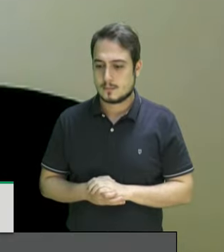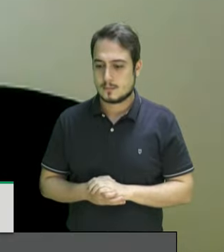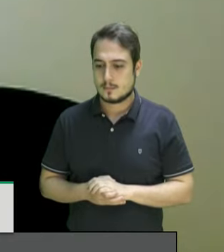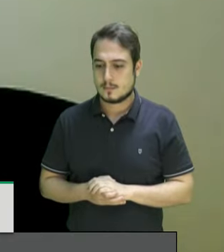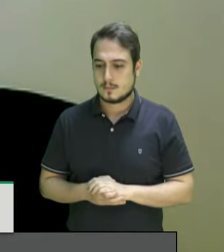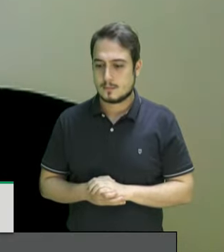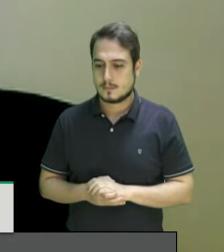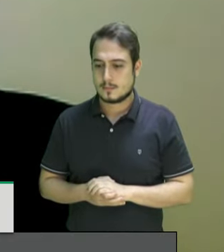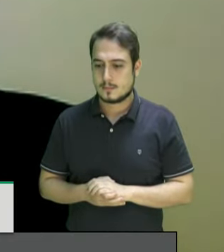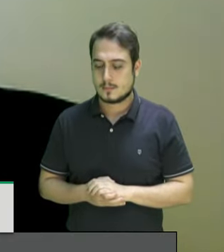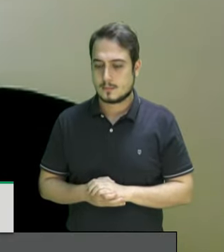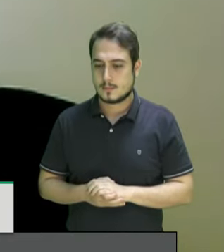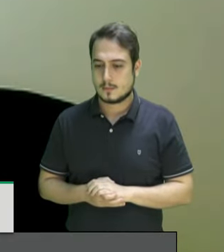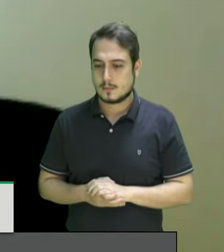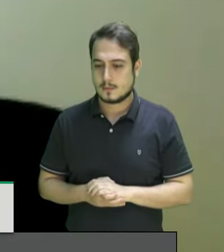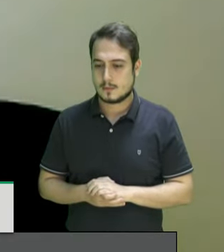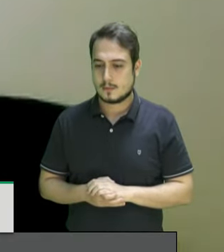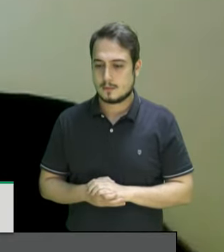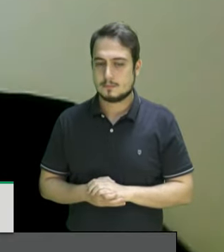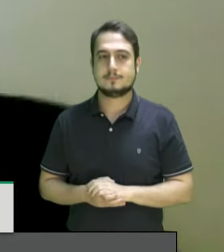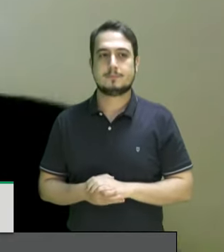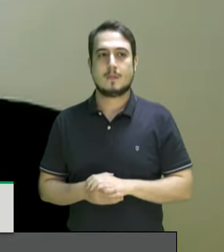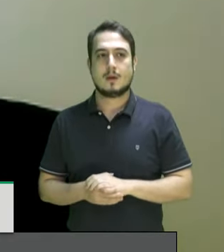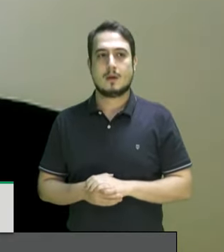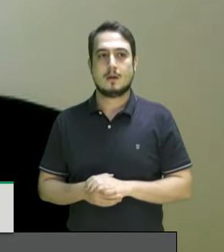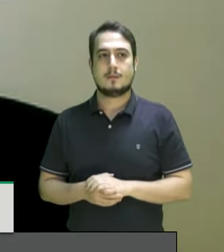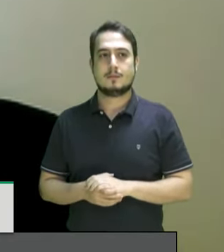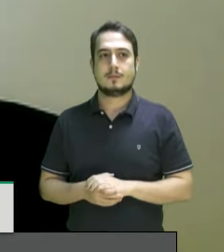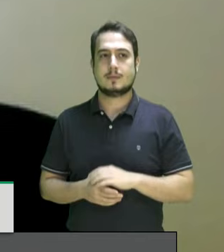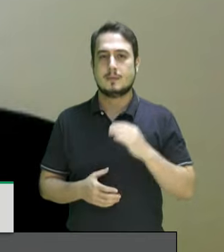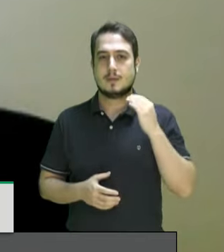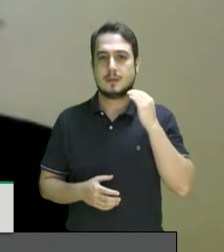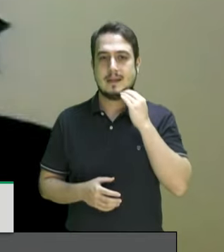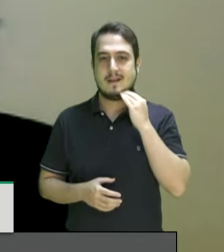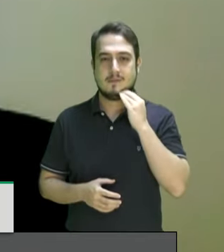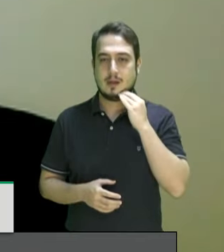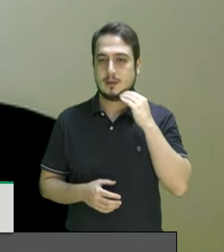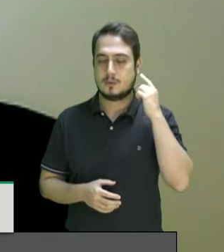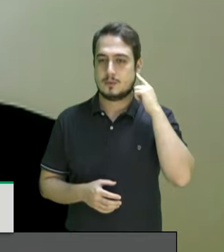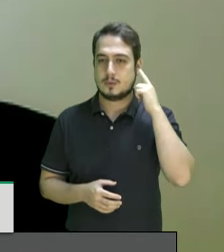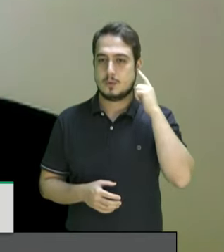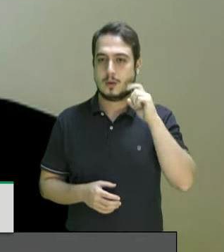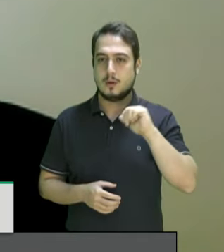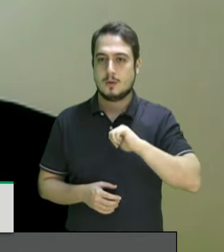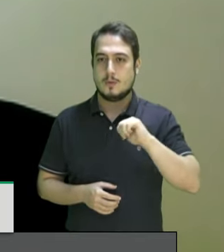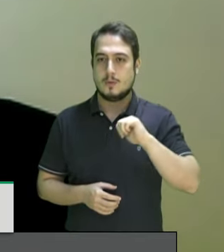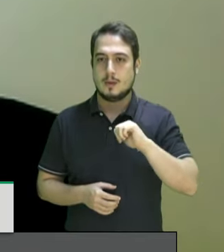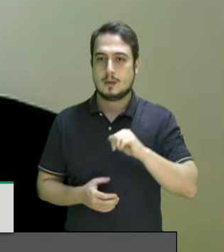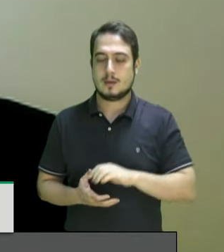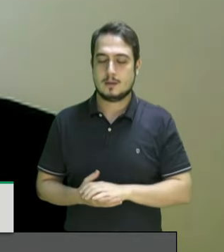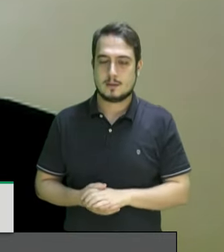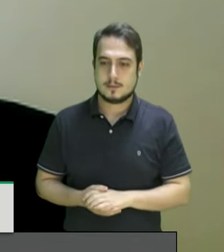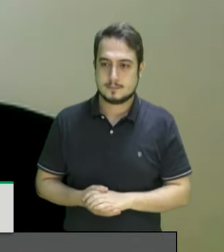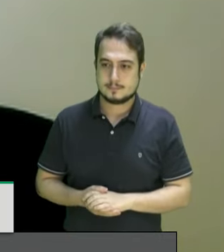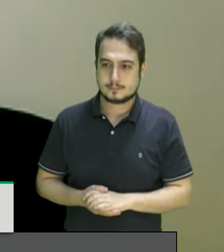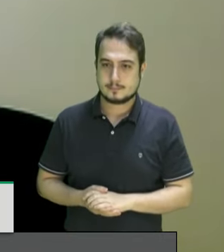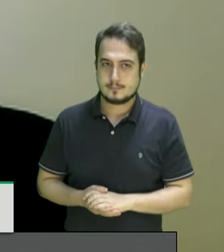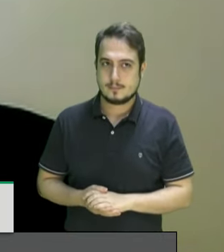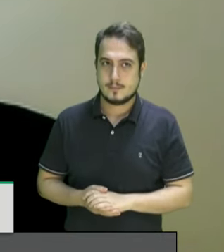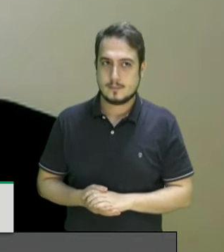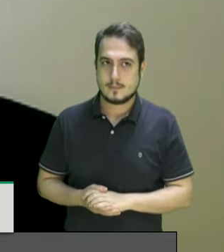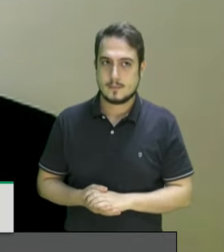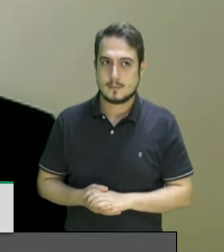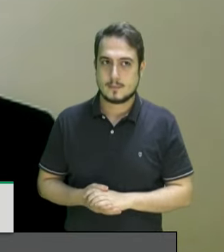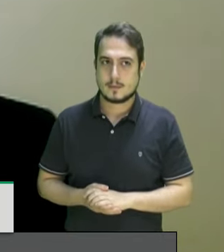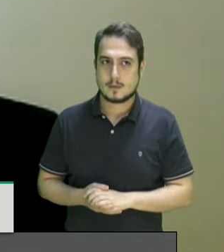conta dessa situação eu tenho um dos advogados junto com o querido irmão Joel estudo ali dentro do jacarezinho naquele momento que é